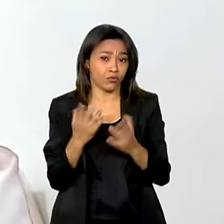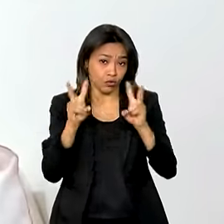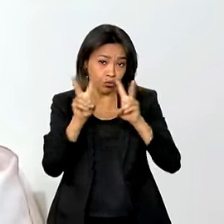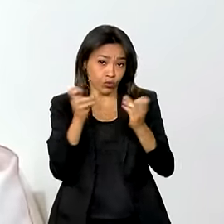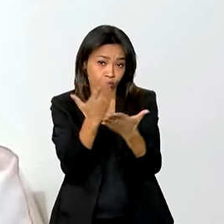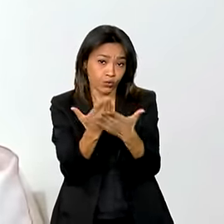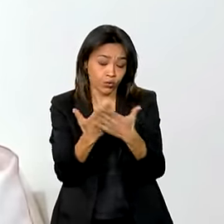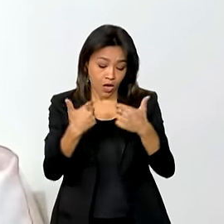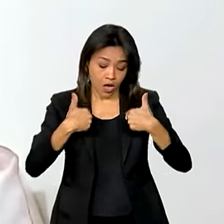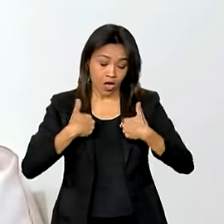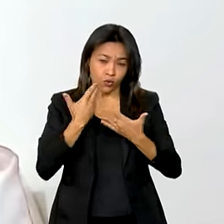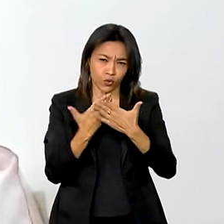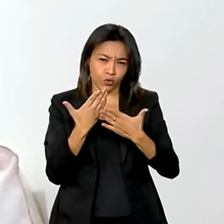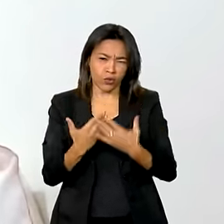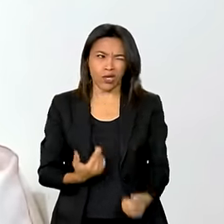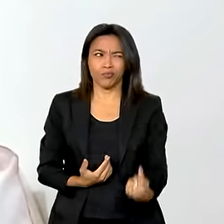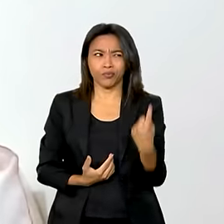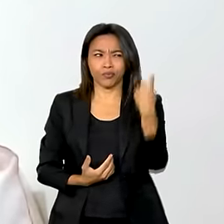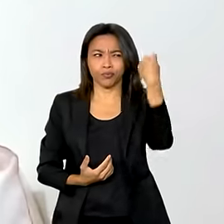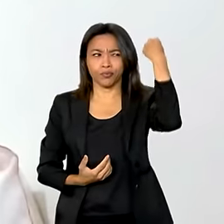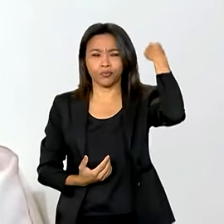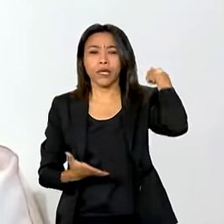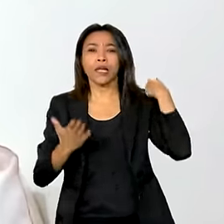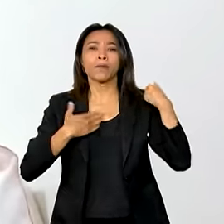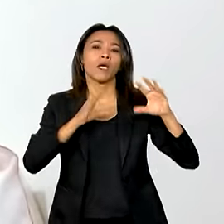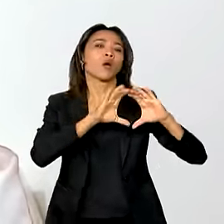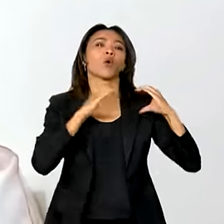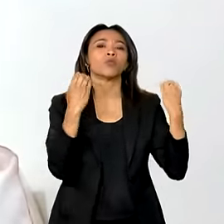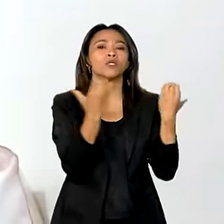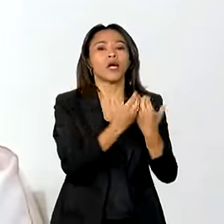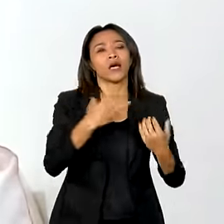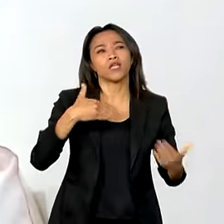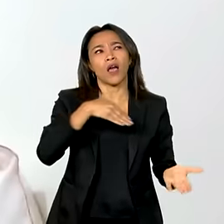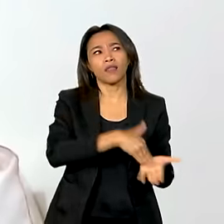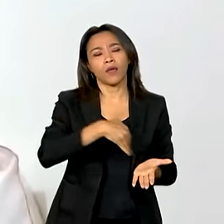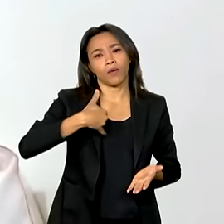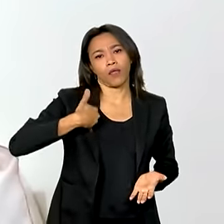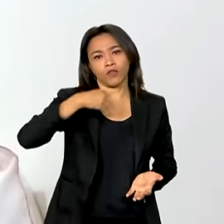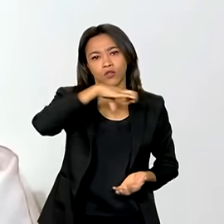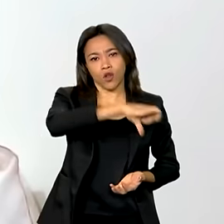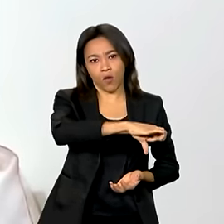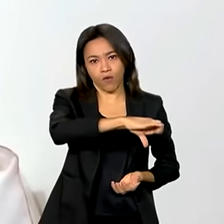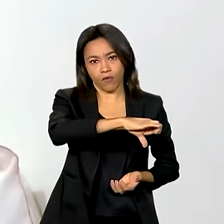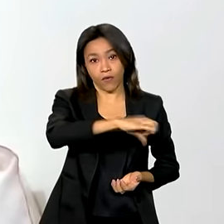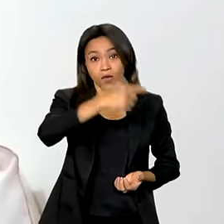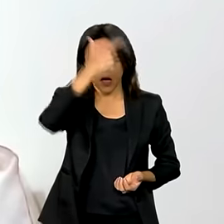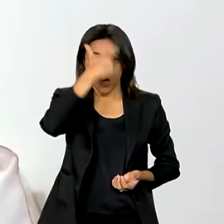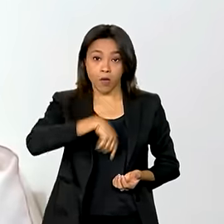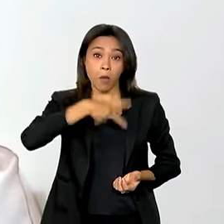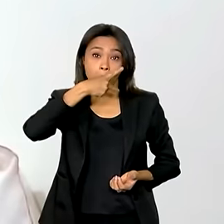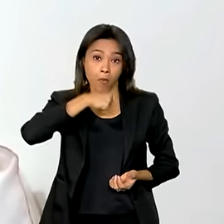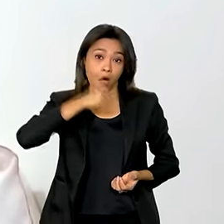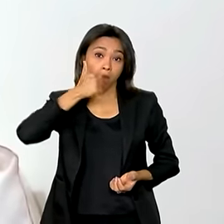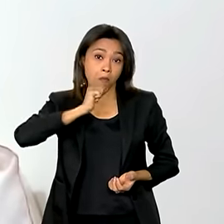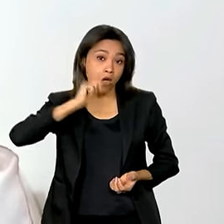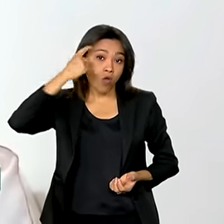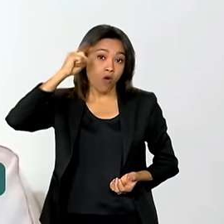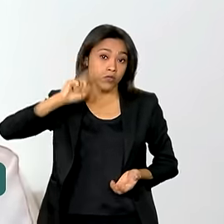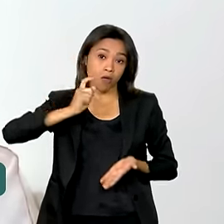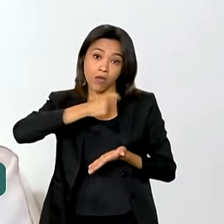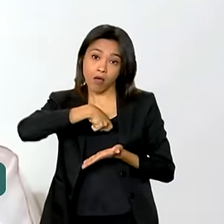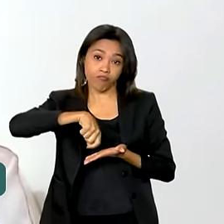Eu estudei lá na minha comunidade até meus 9 anos, certo? Eu sou filha de pais analfabetos.